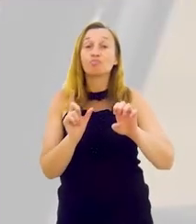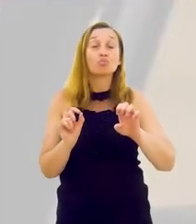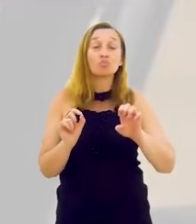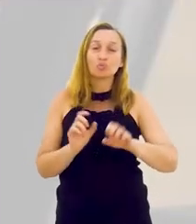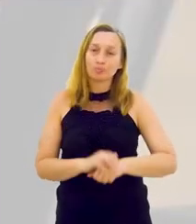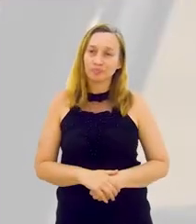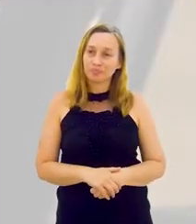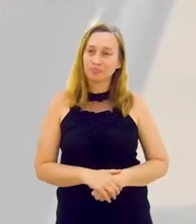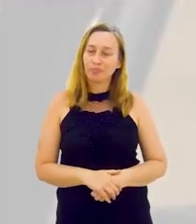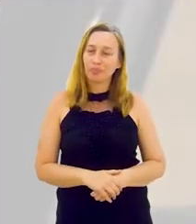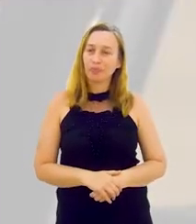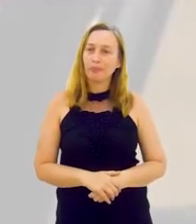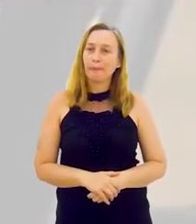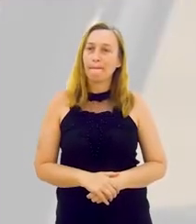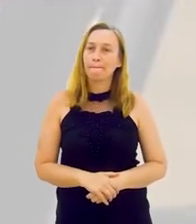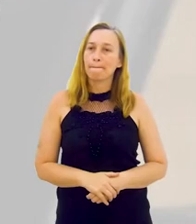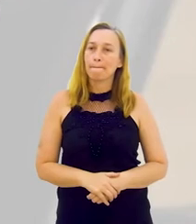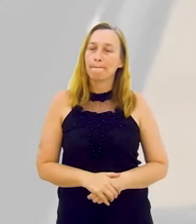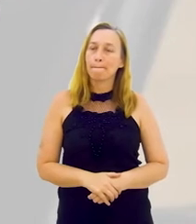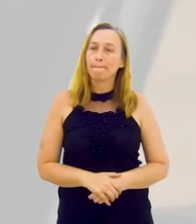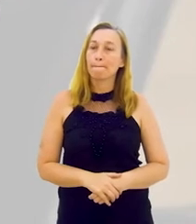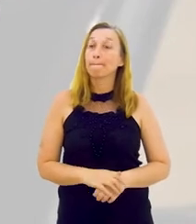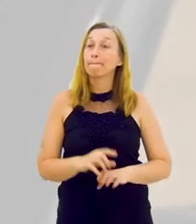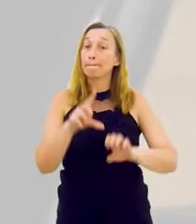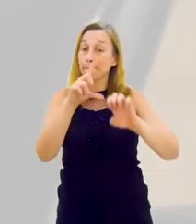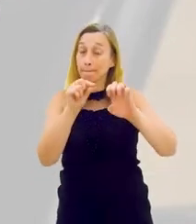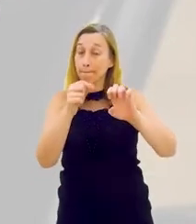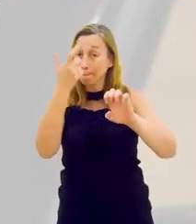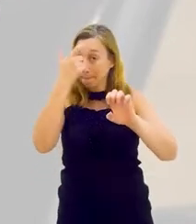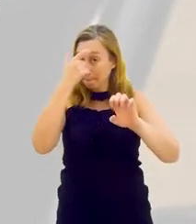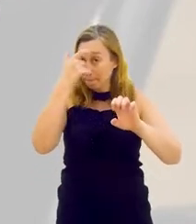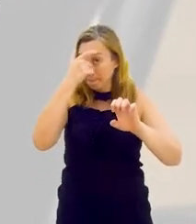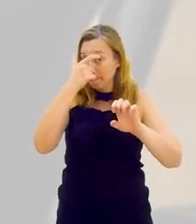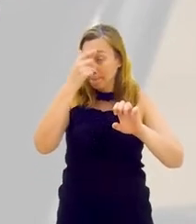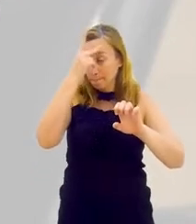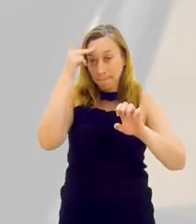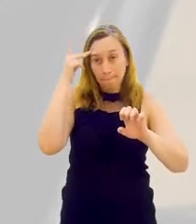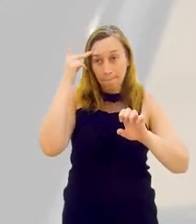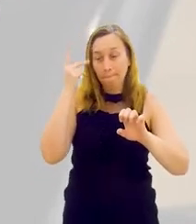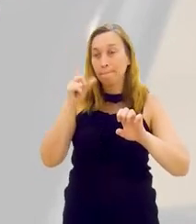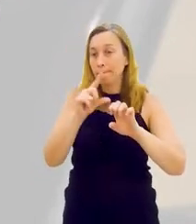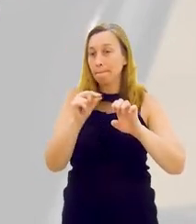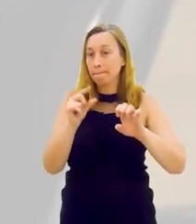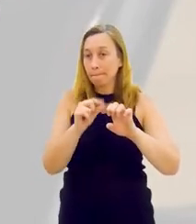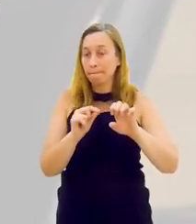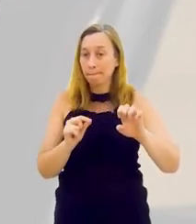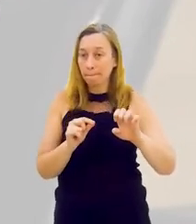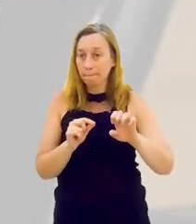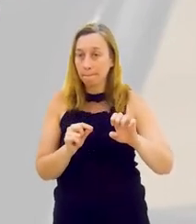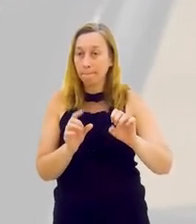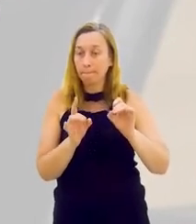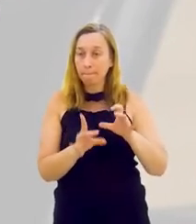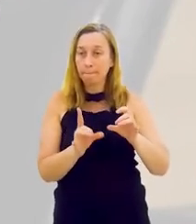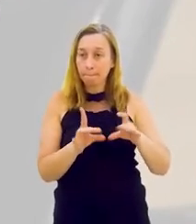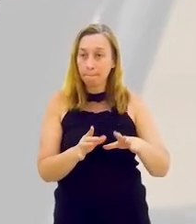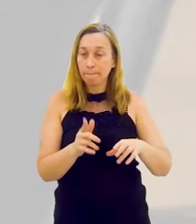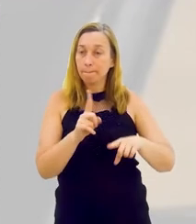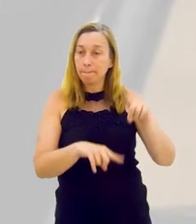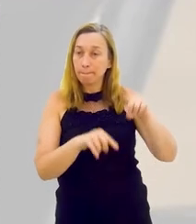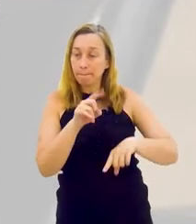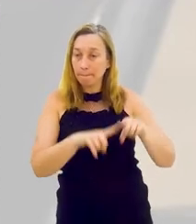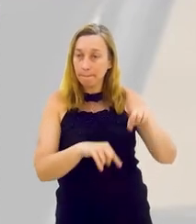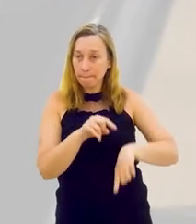sobre isso. O é intraempreendedorismo? O intraempreendedorismo é um empreendedor que empreende um negócio de